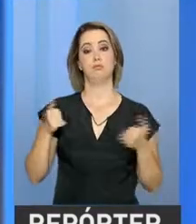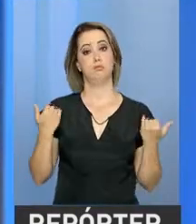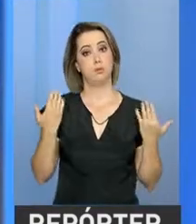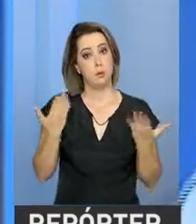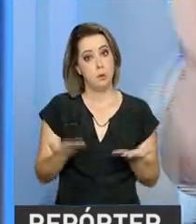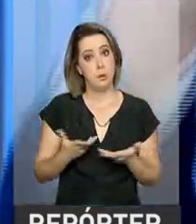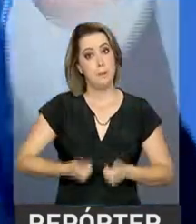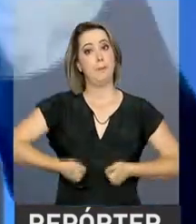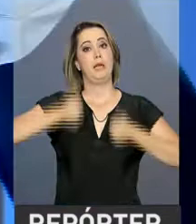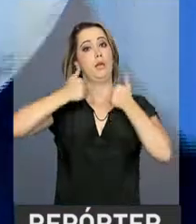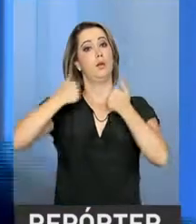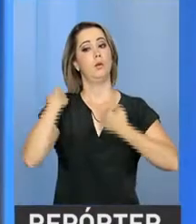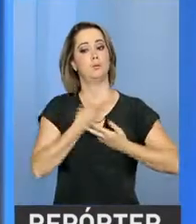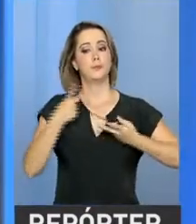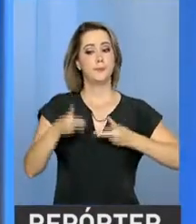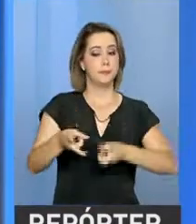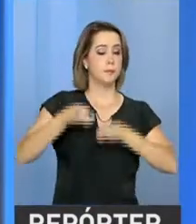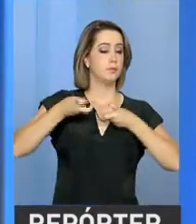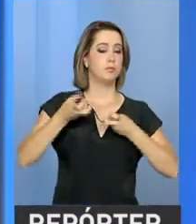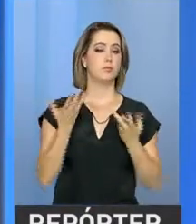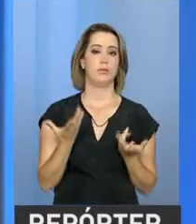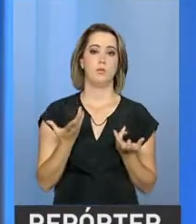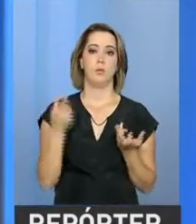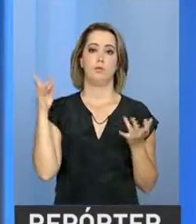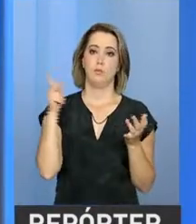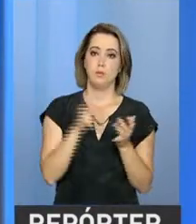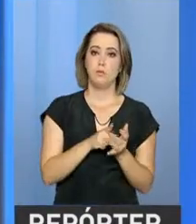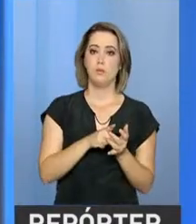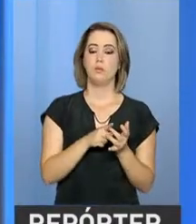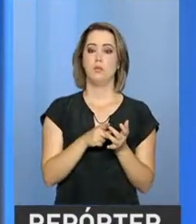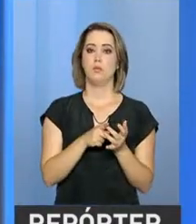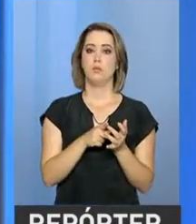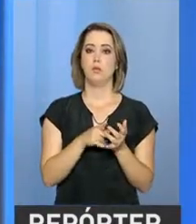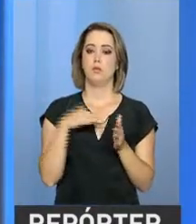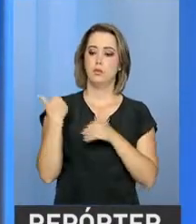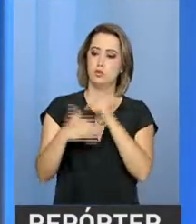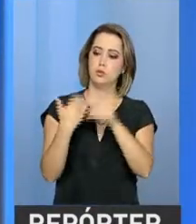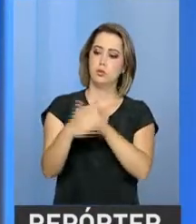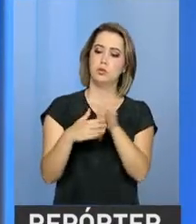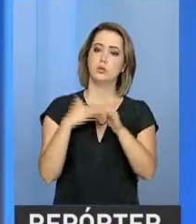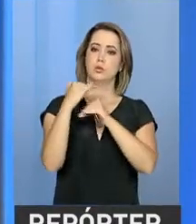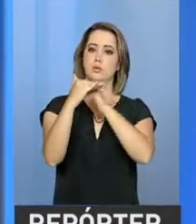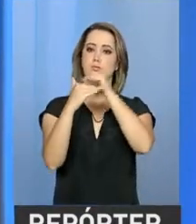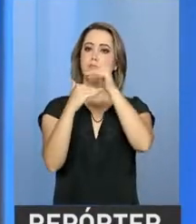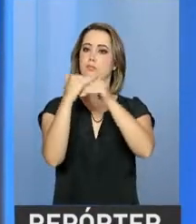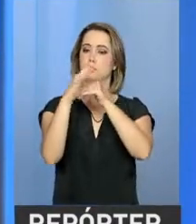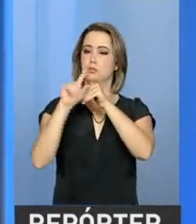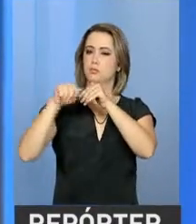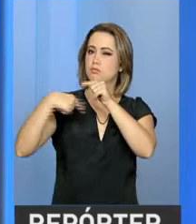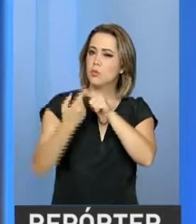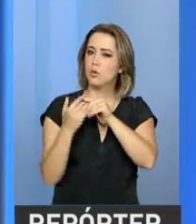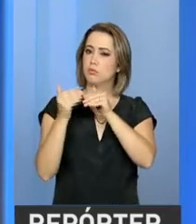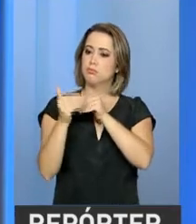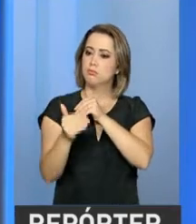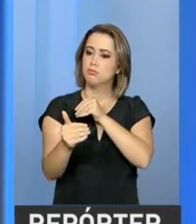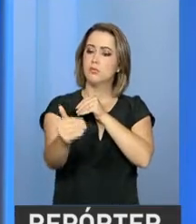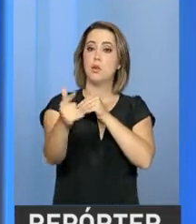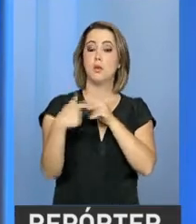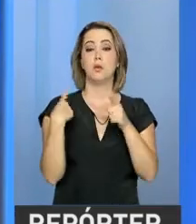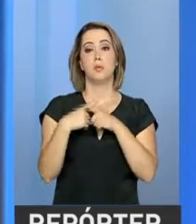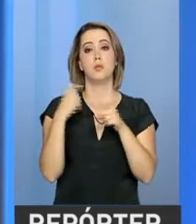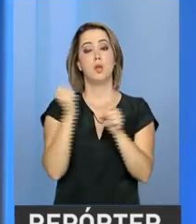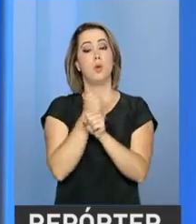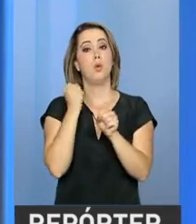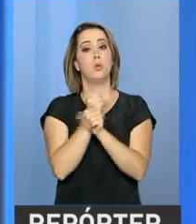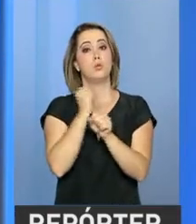melhor, temos uma perspectiva de fato de continuar crescendo nos próximos anos, porque esse governo está construindo